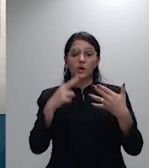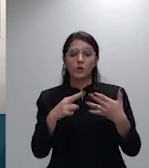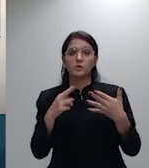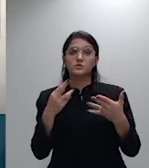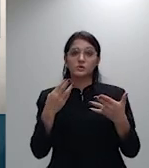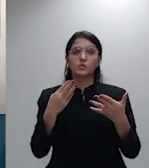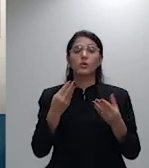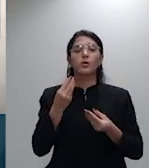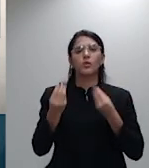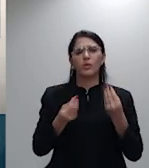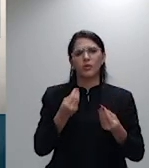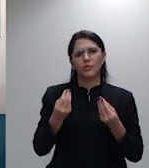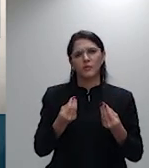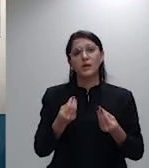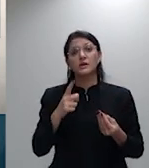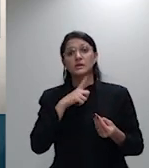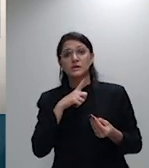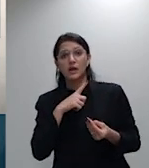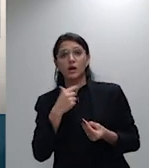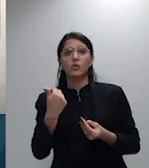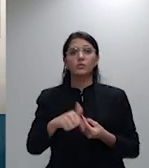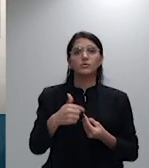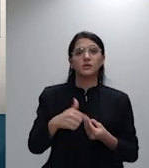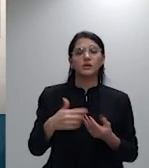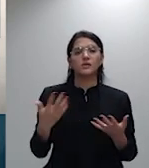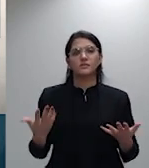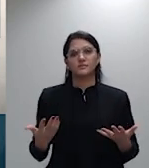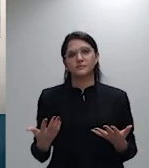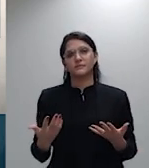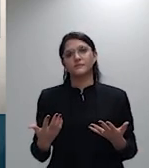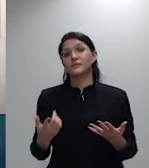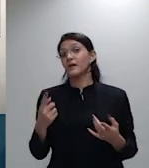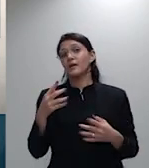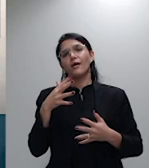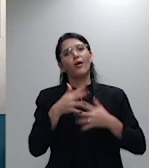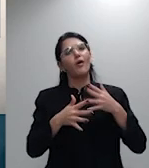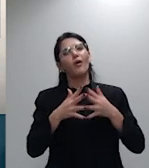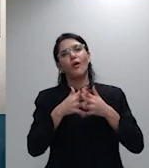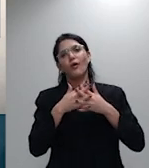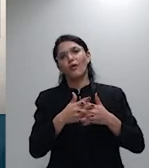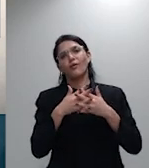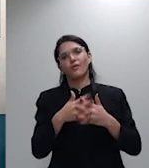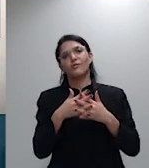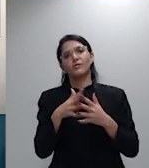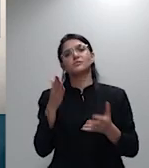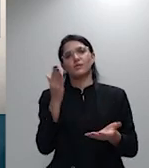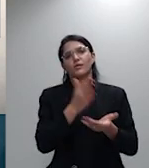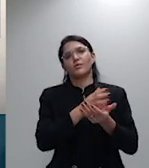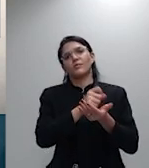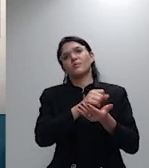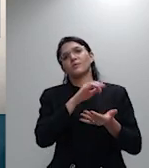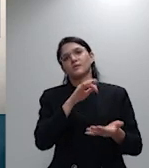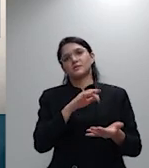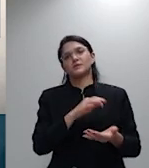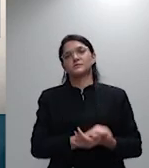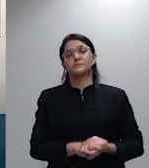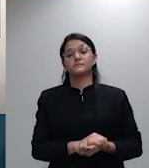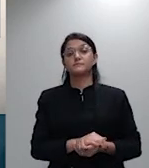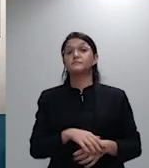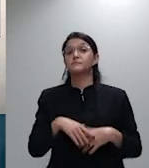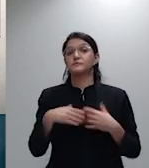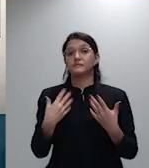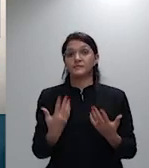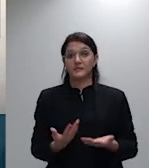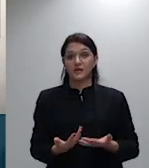-dependência que não se confunde com o mérito da causa não se ouvida que há jurisprudência admitindo a